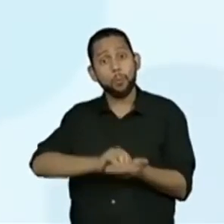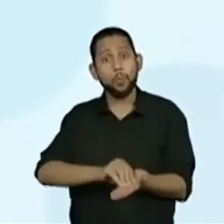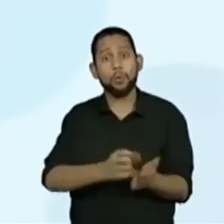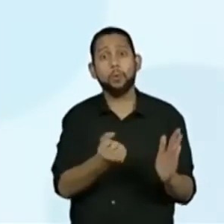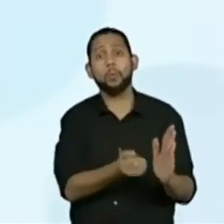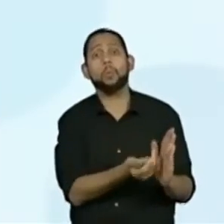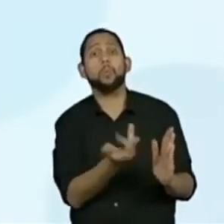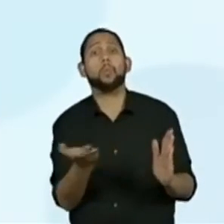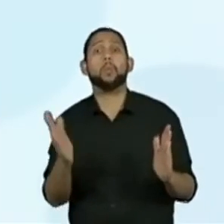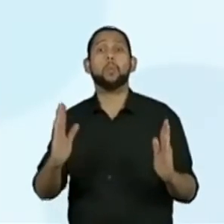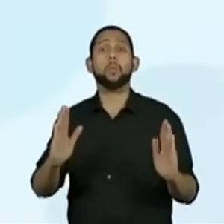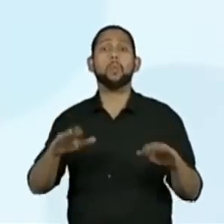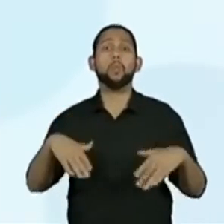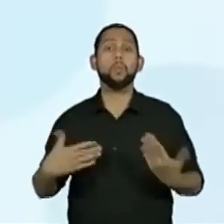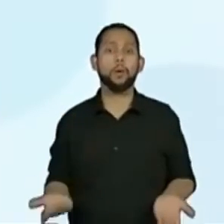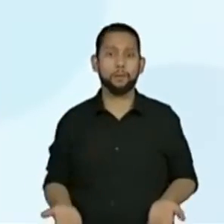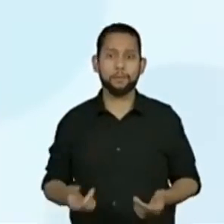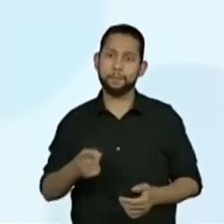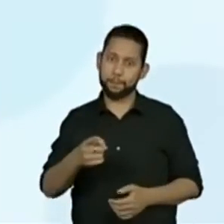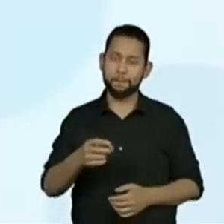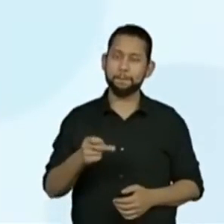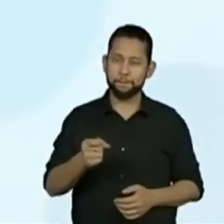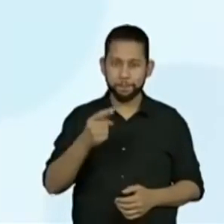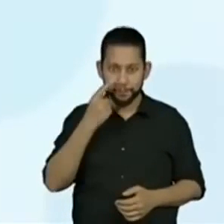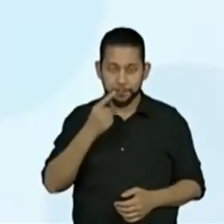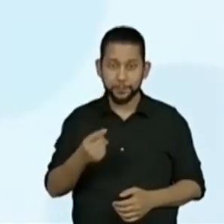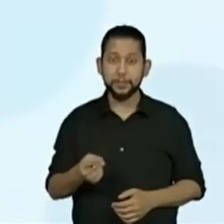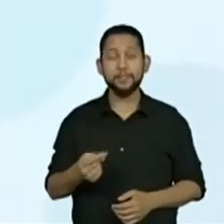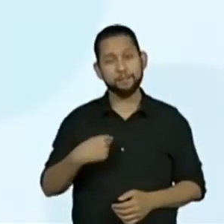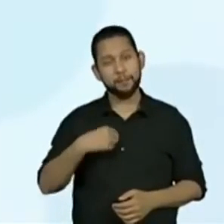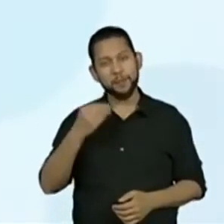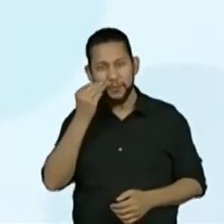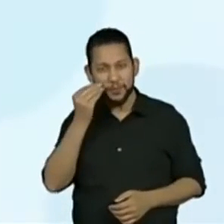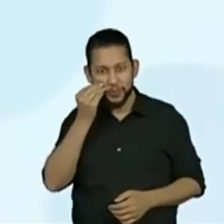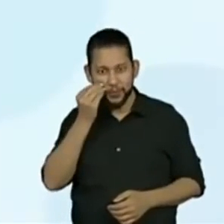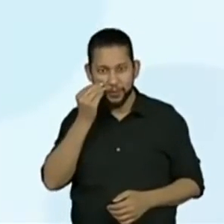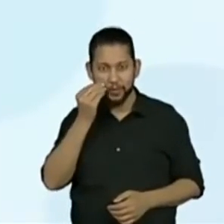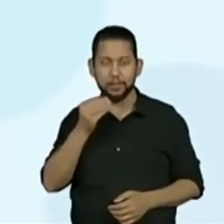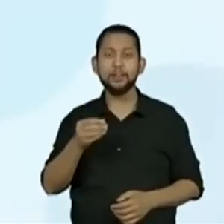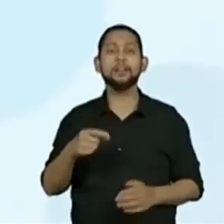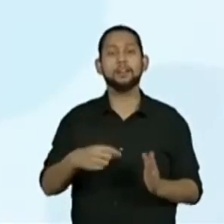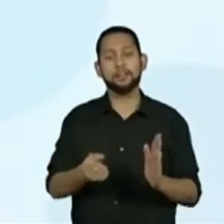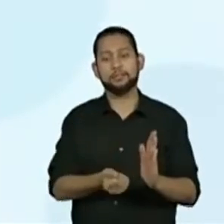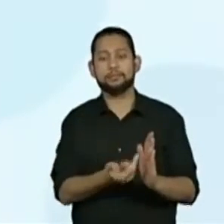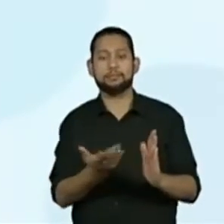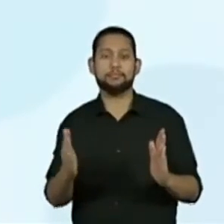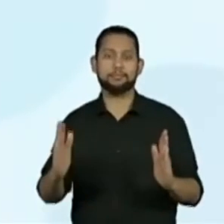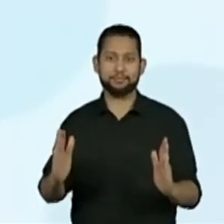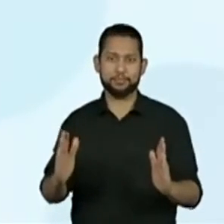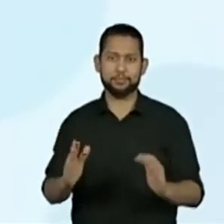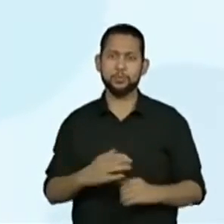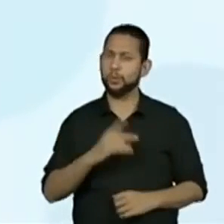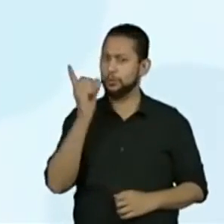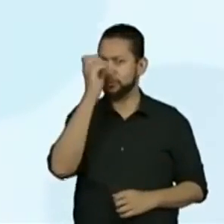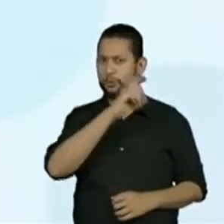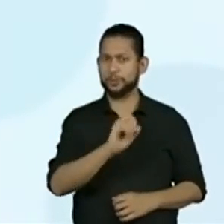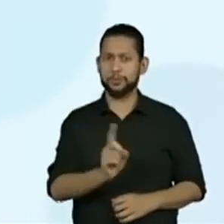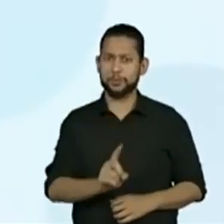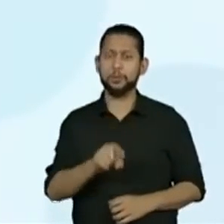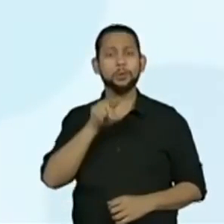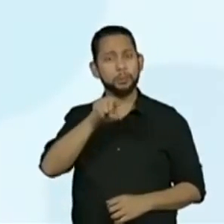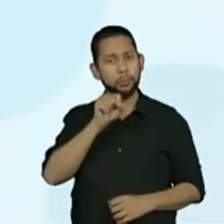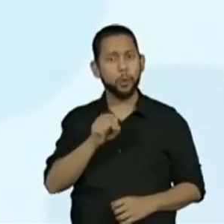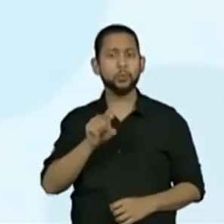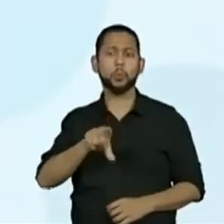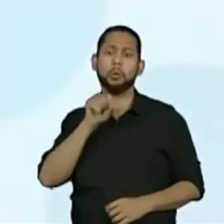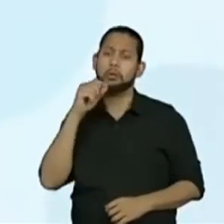você vai fazer aí em casa. Então, vai realizar o evento e vai anotar o espaço amostral. Não é difícil. O aluno pode escolher